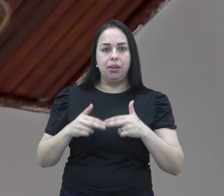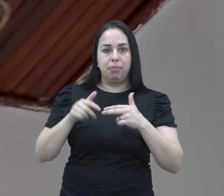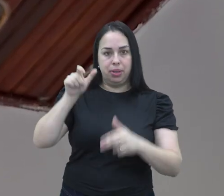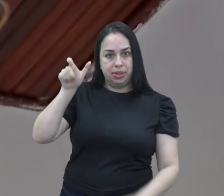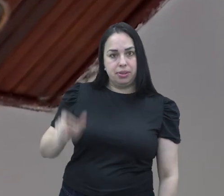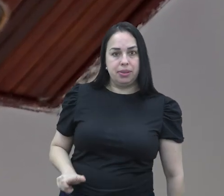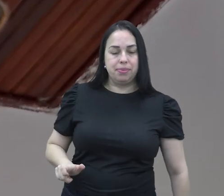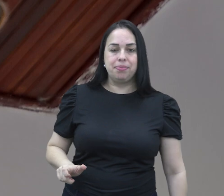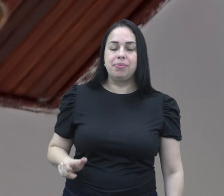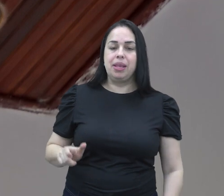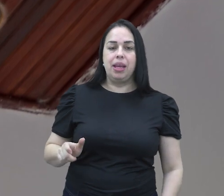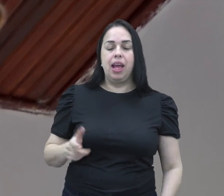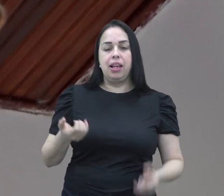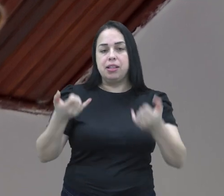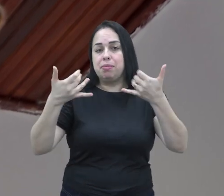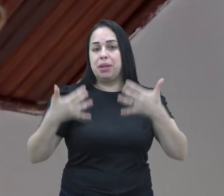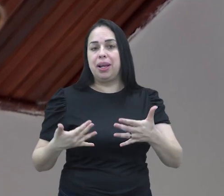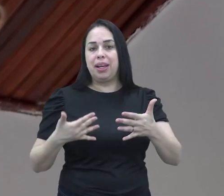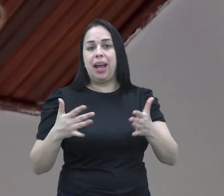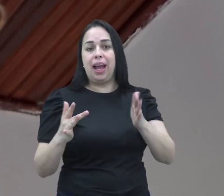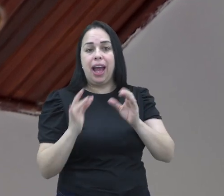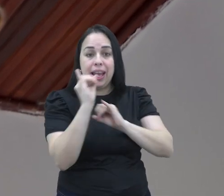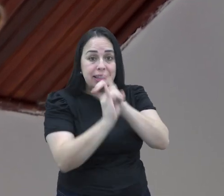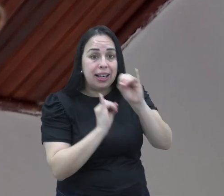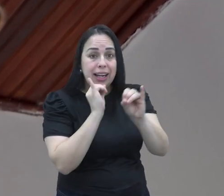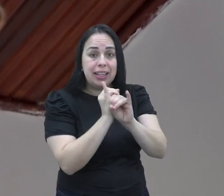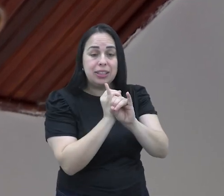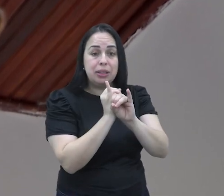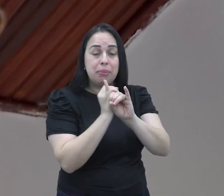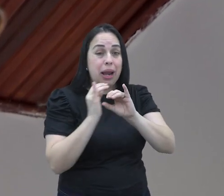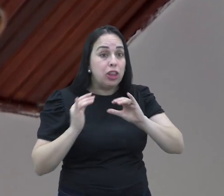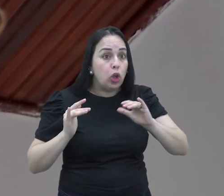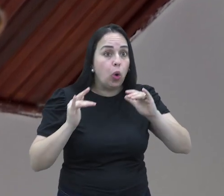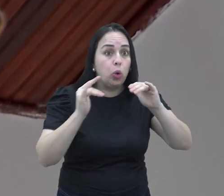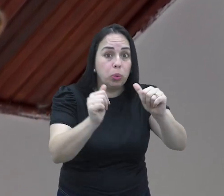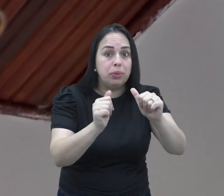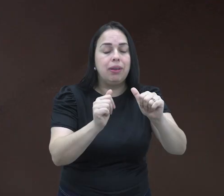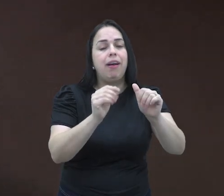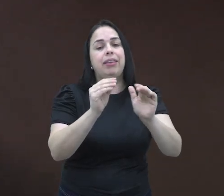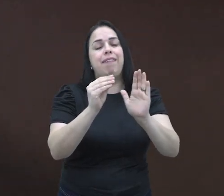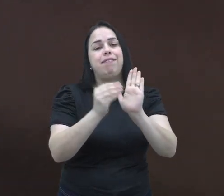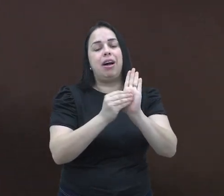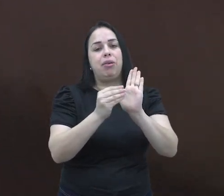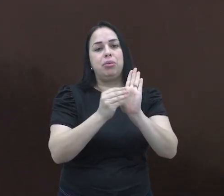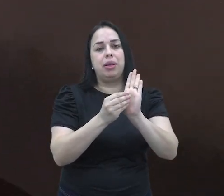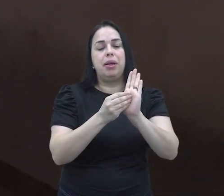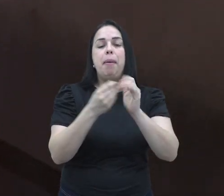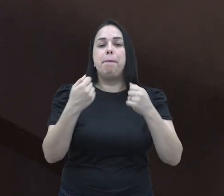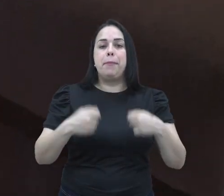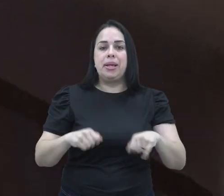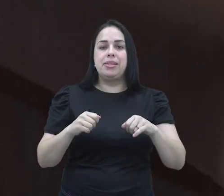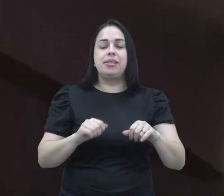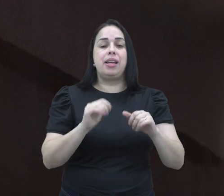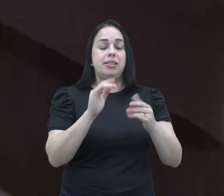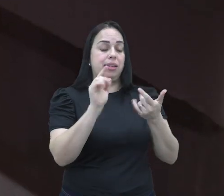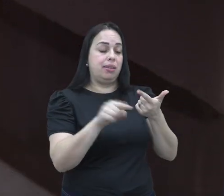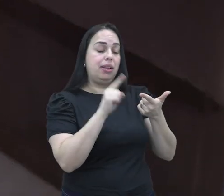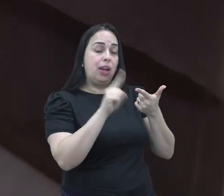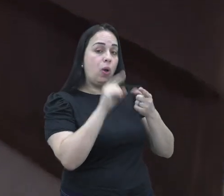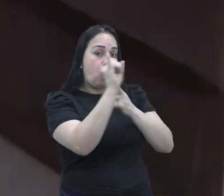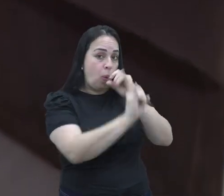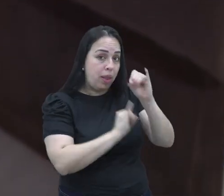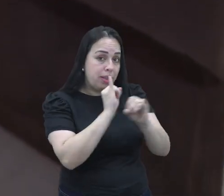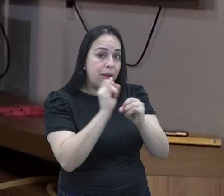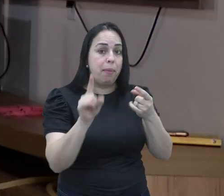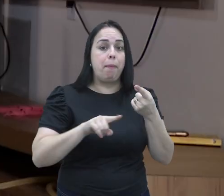Para o produtor cultural, o acesso à internet para todos não é o suficiente. A conexão precisa vir junto com a